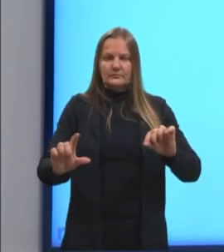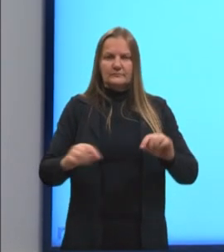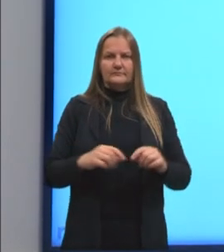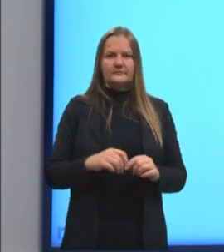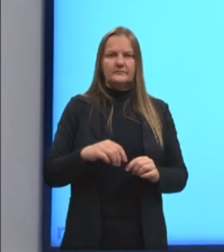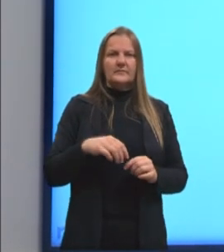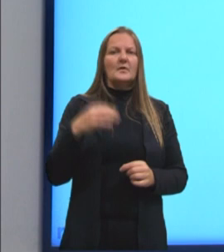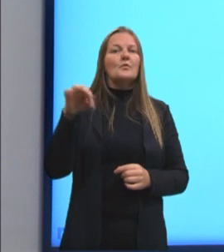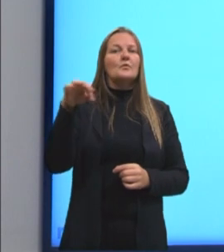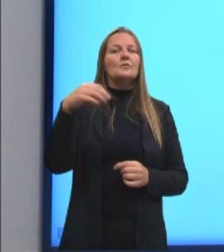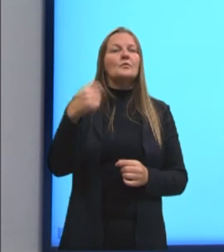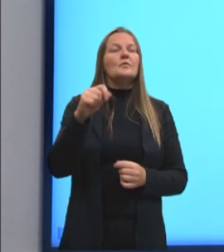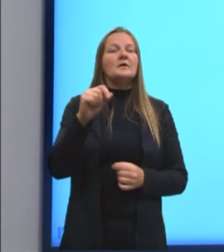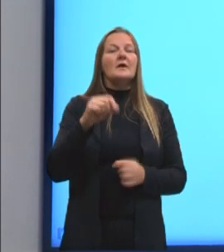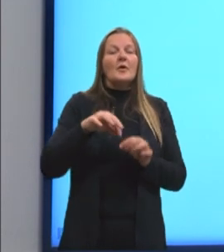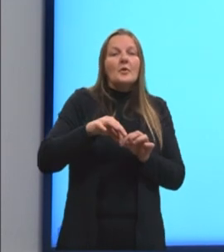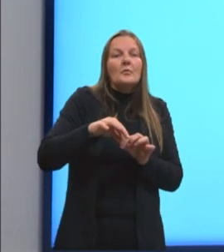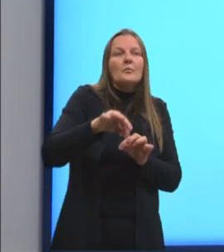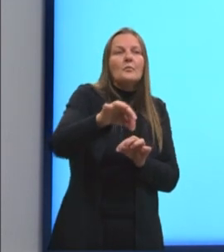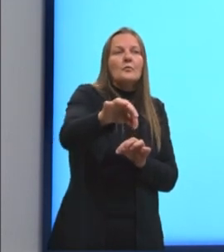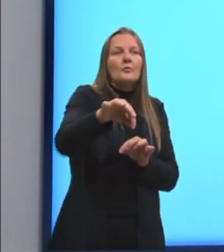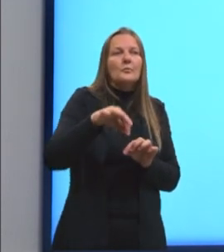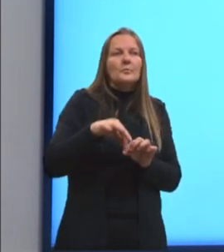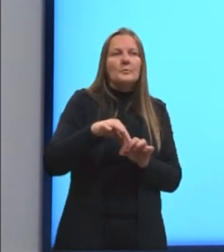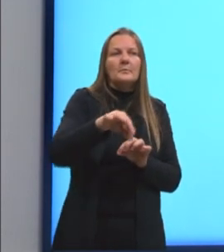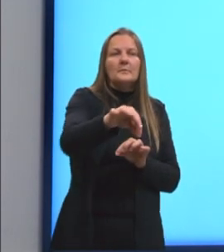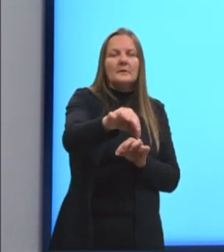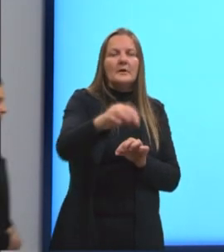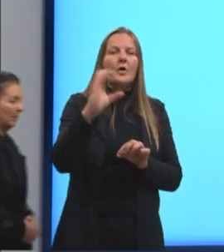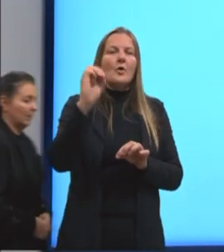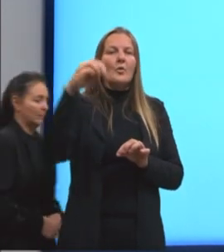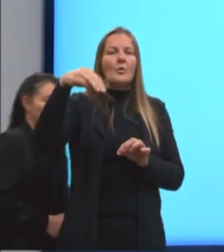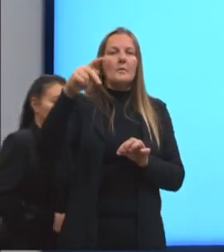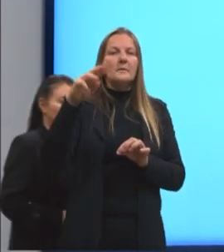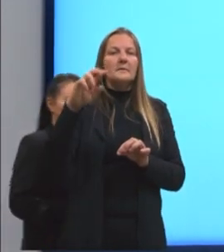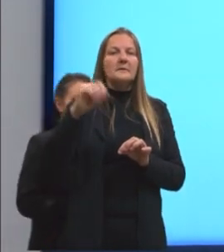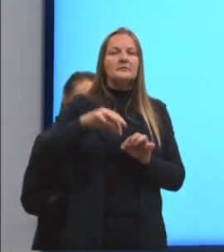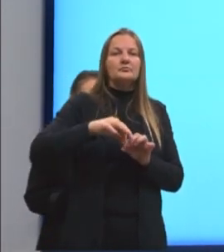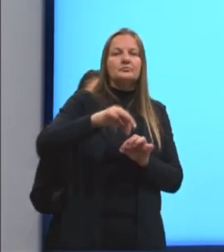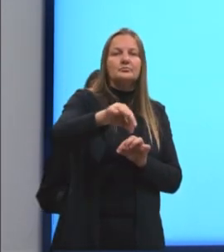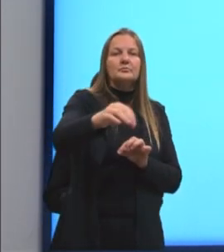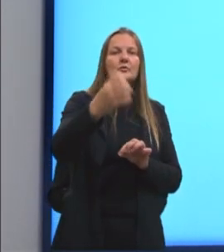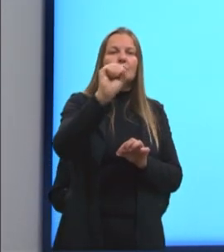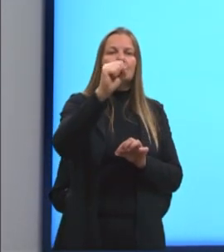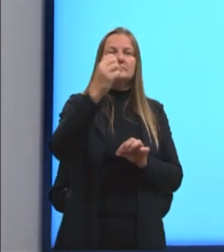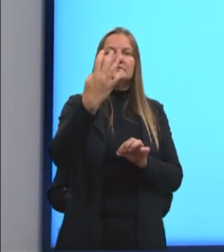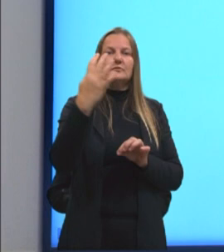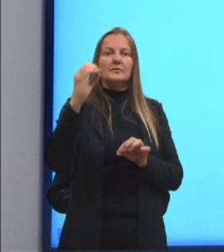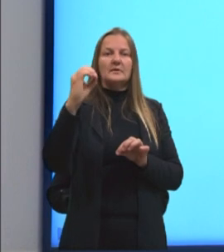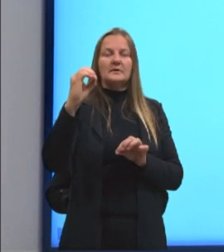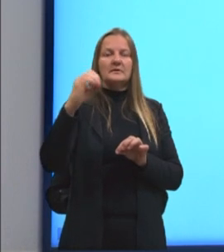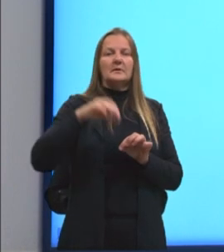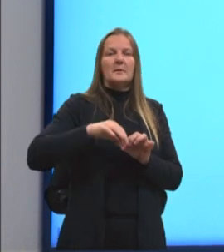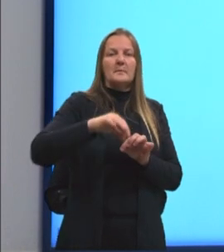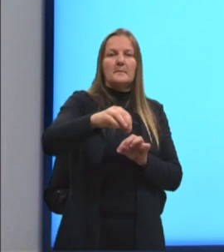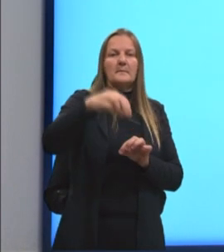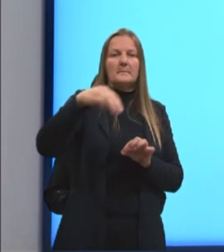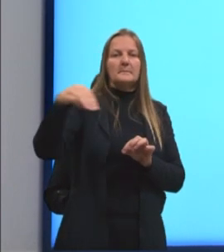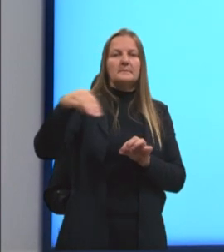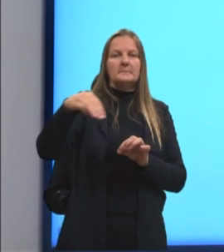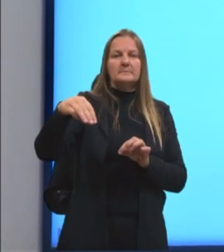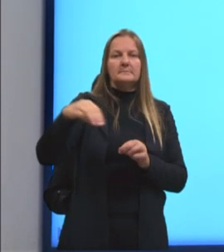precisamos agora? O comprimento, né? O comprimento era 840 milímetros